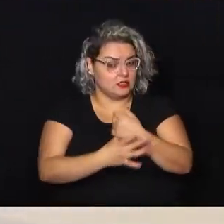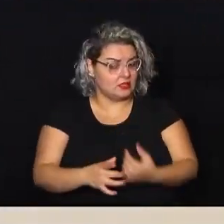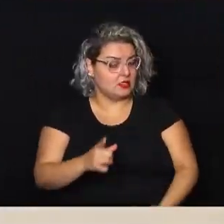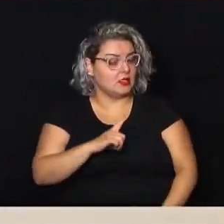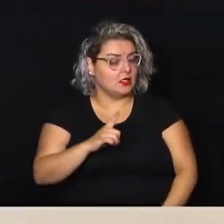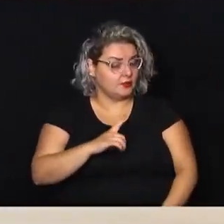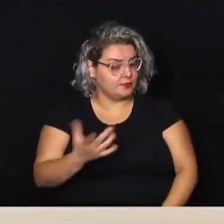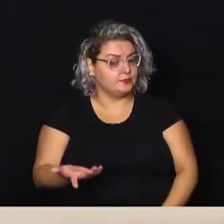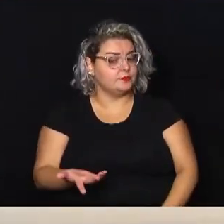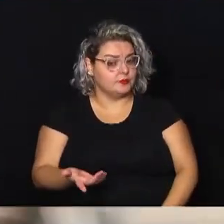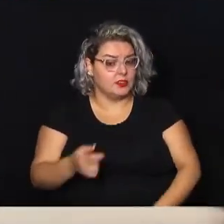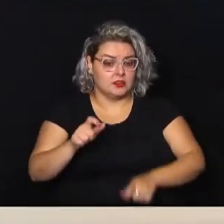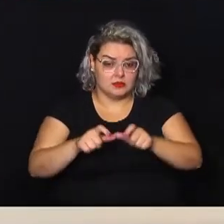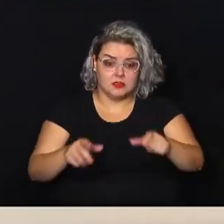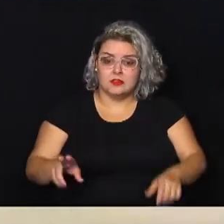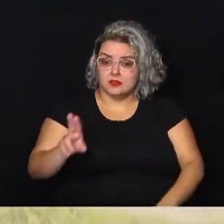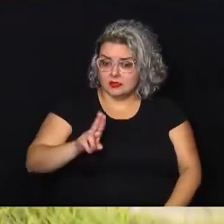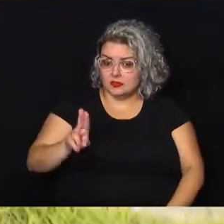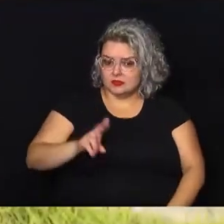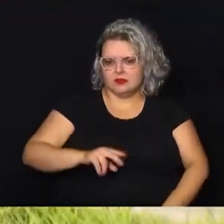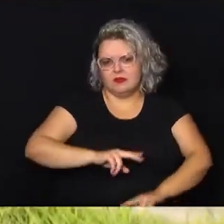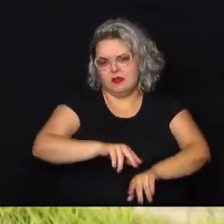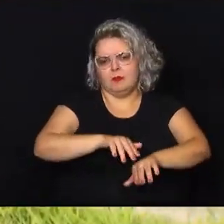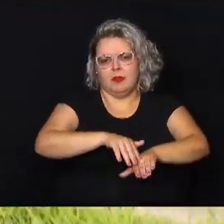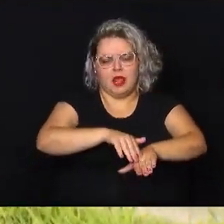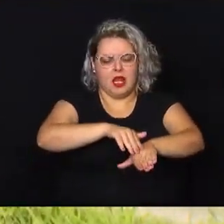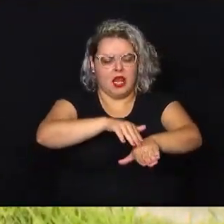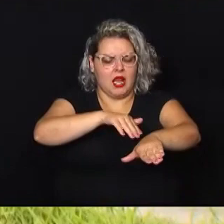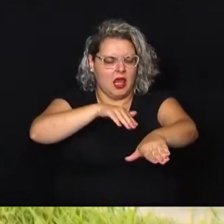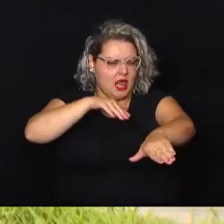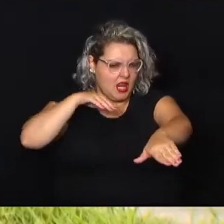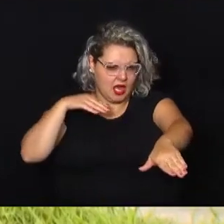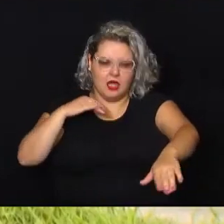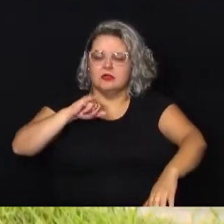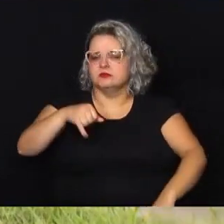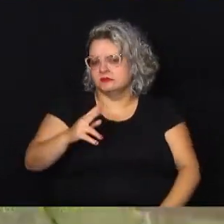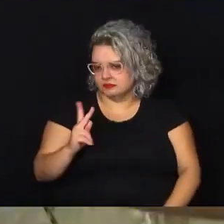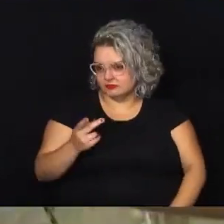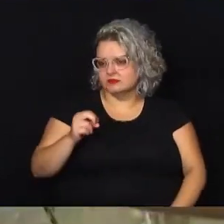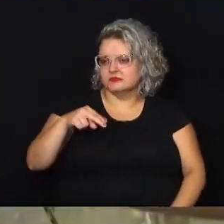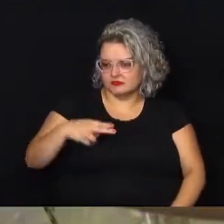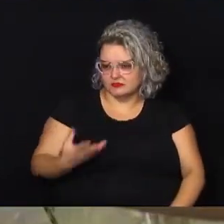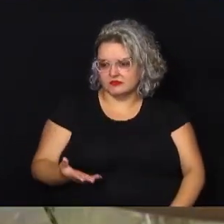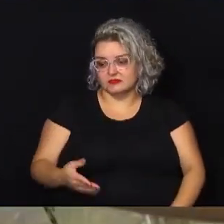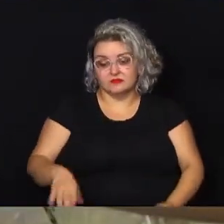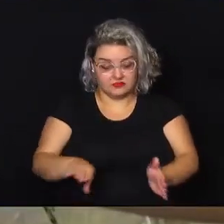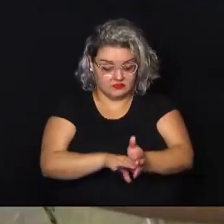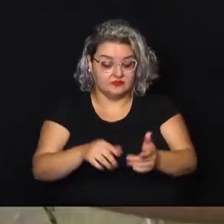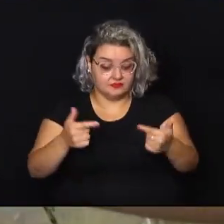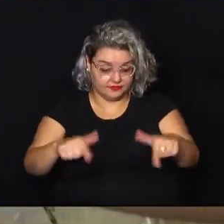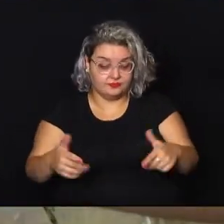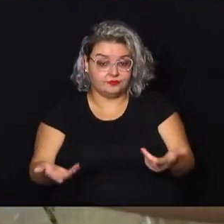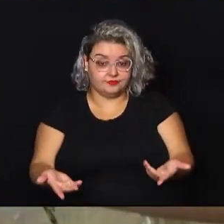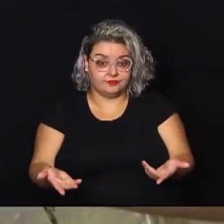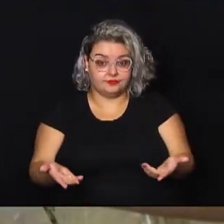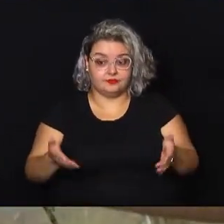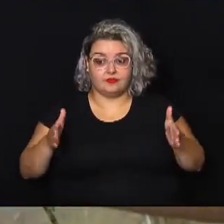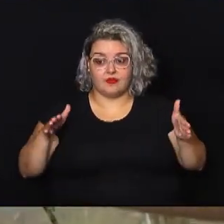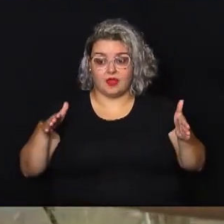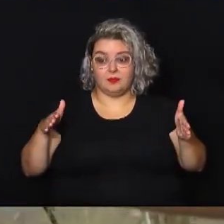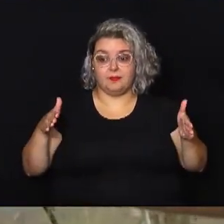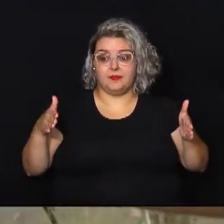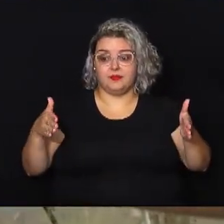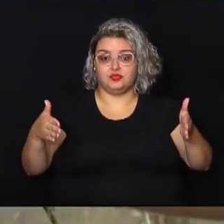usuário da via. São muitos veículos que transitam pela Avenida John Boydum Lope e chegam nesse ponto, ela estrangula e,